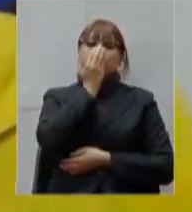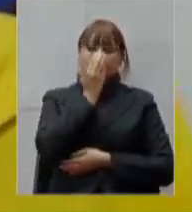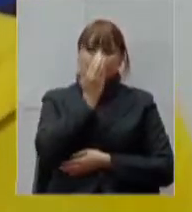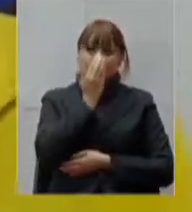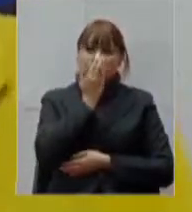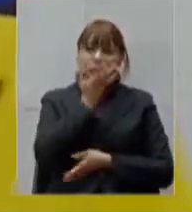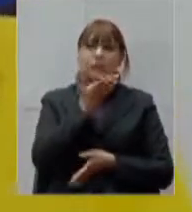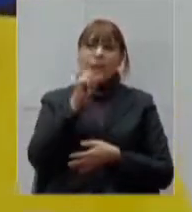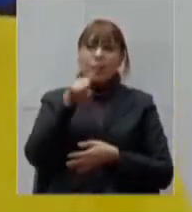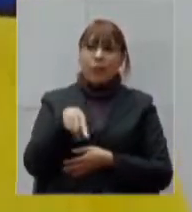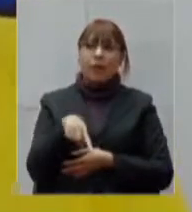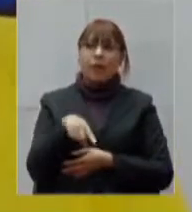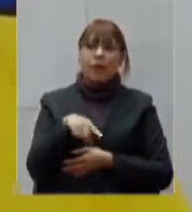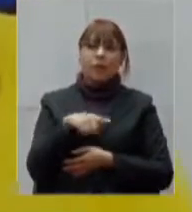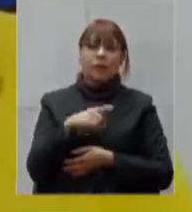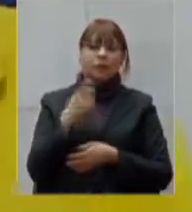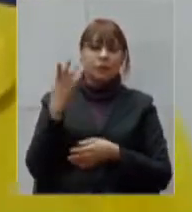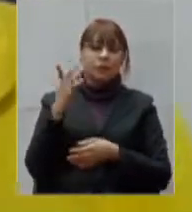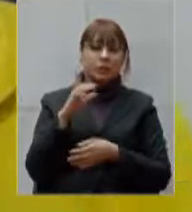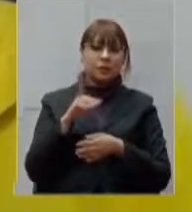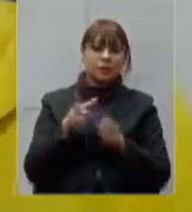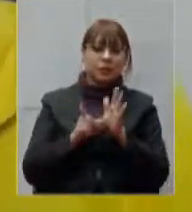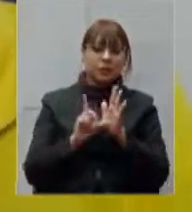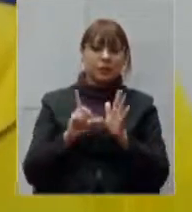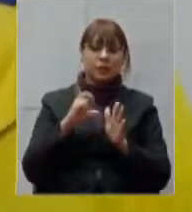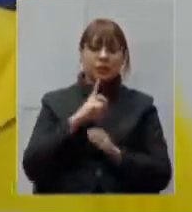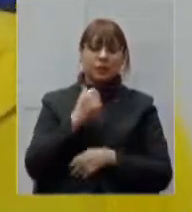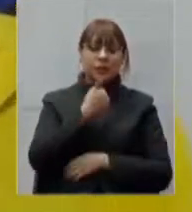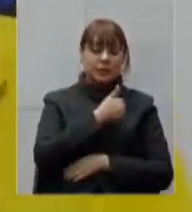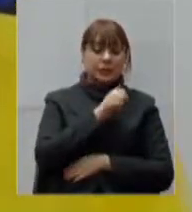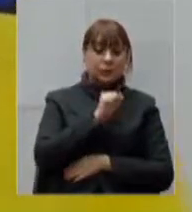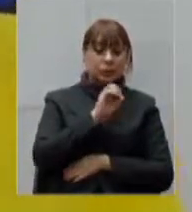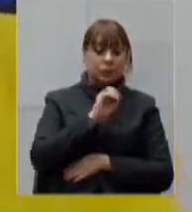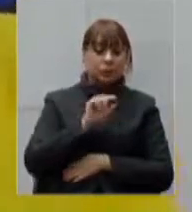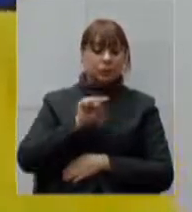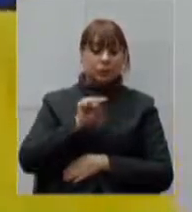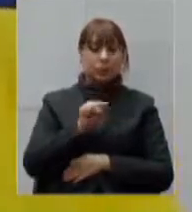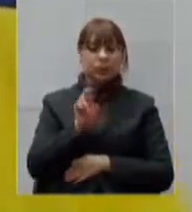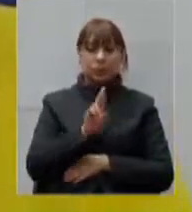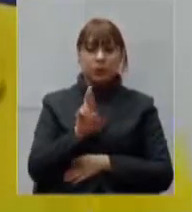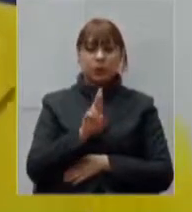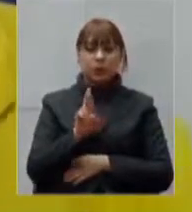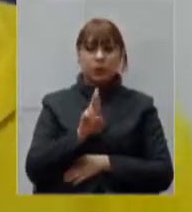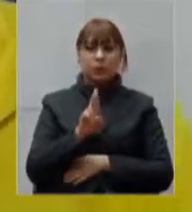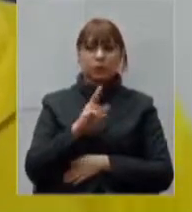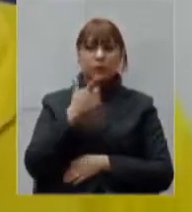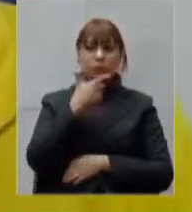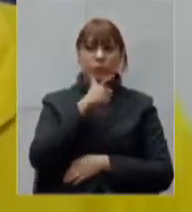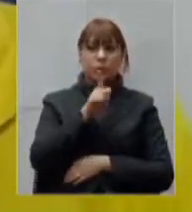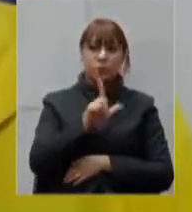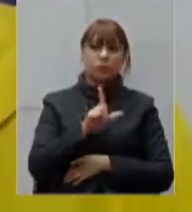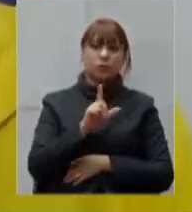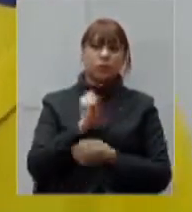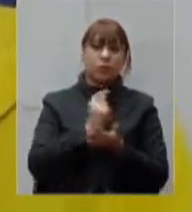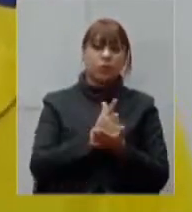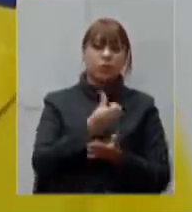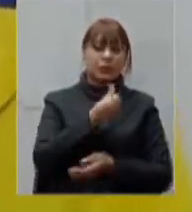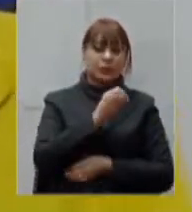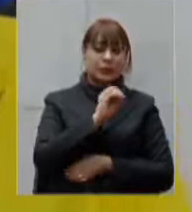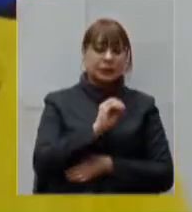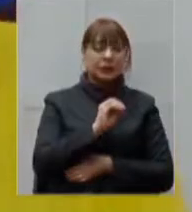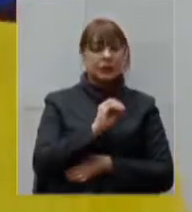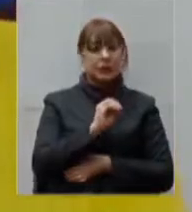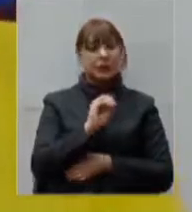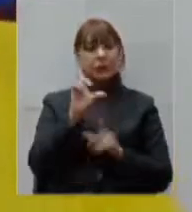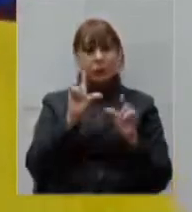estavam aí em valores em torno de 180 mil reais com os orçamentos para conseguir comprar 60 mil, são todos de alta performance,